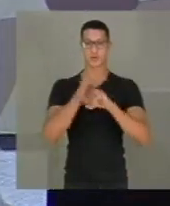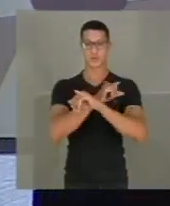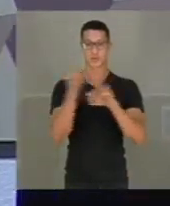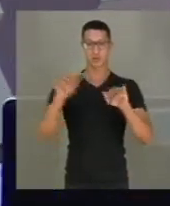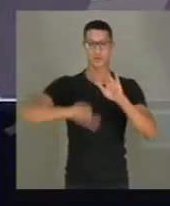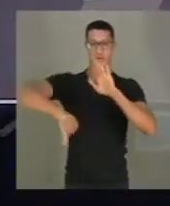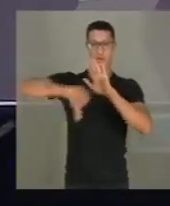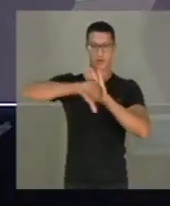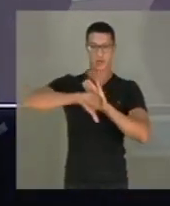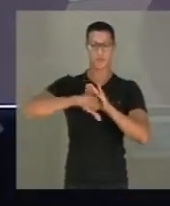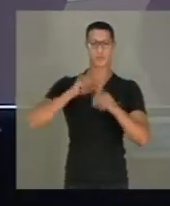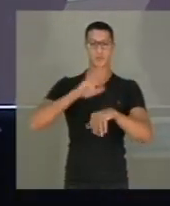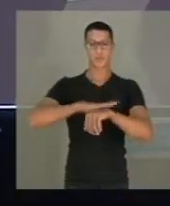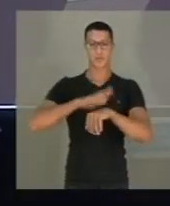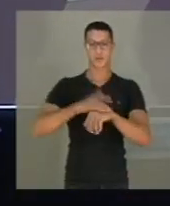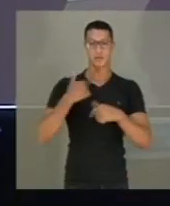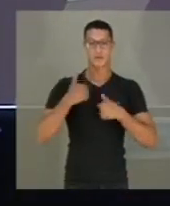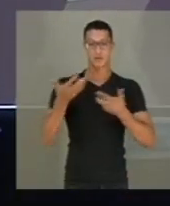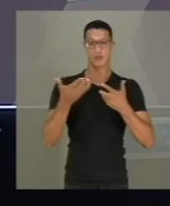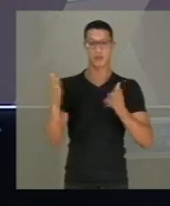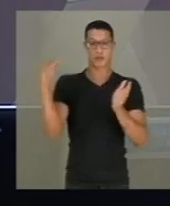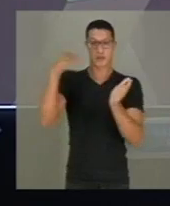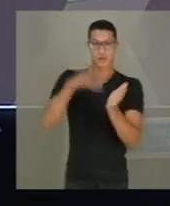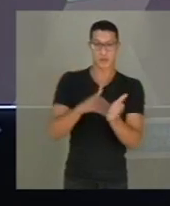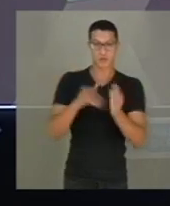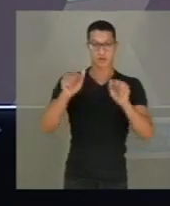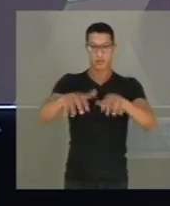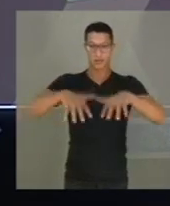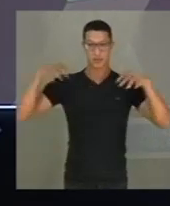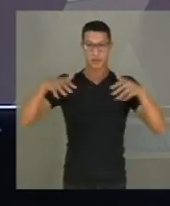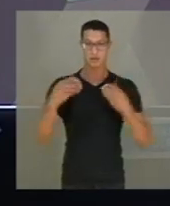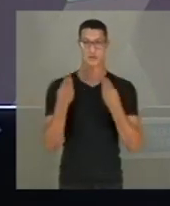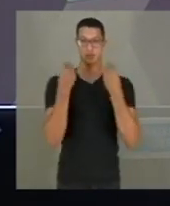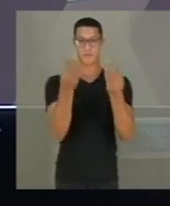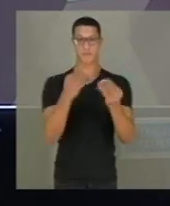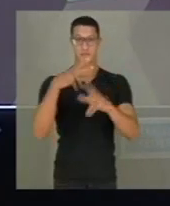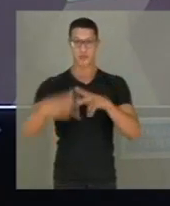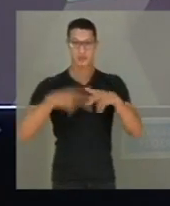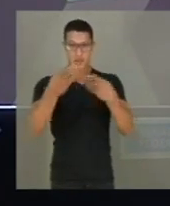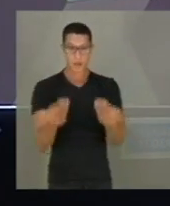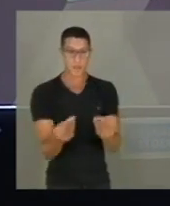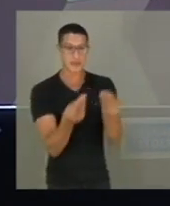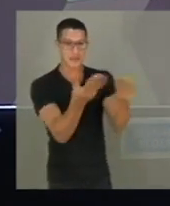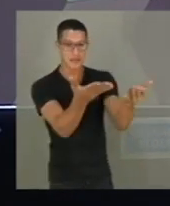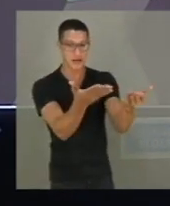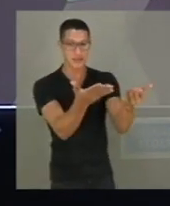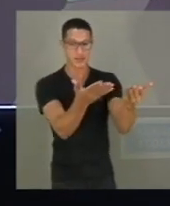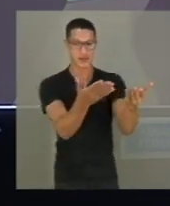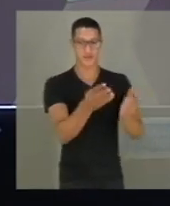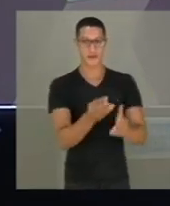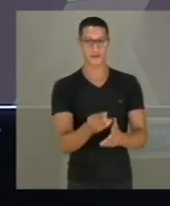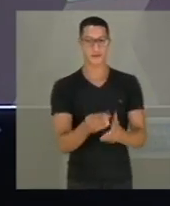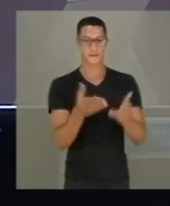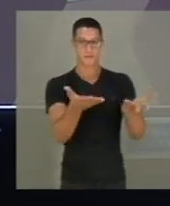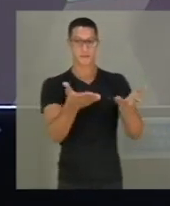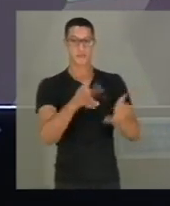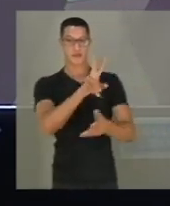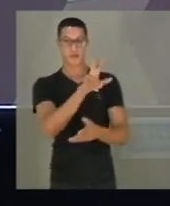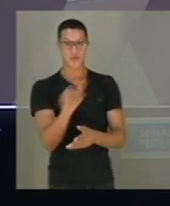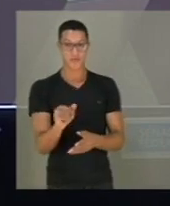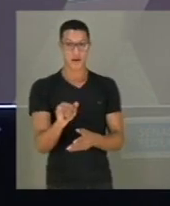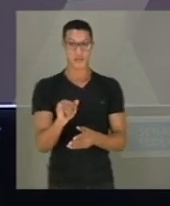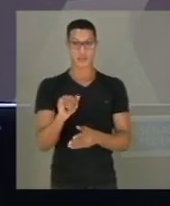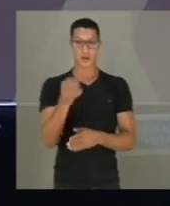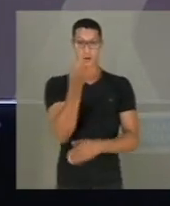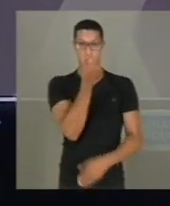ao crime em todos os momentos. Eu queria, nessa última sessão, dar um presente à V. Exª. Sr. Presidente, a V. Exª será o